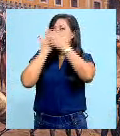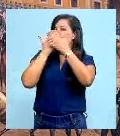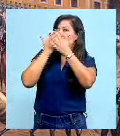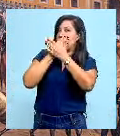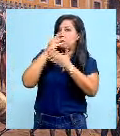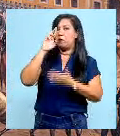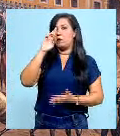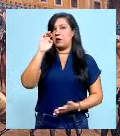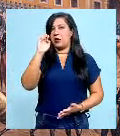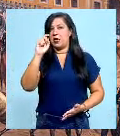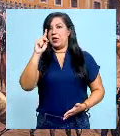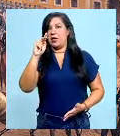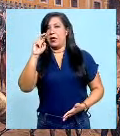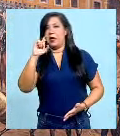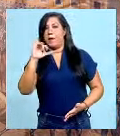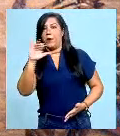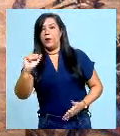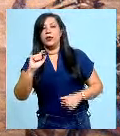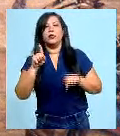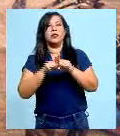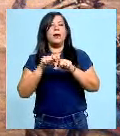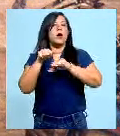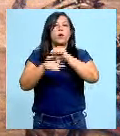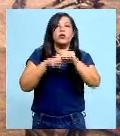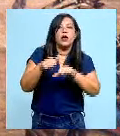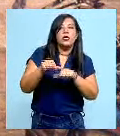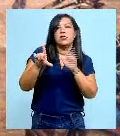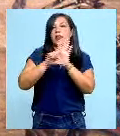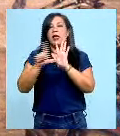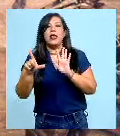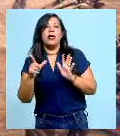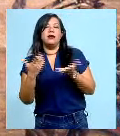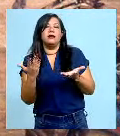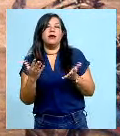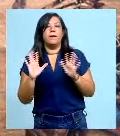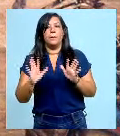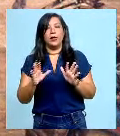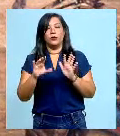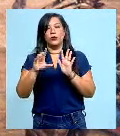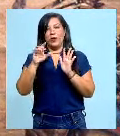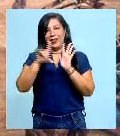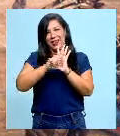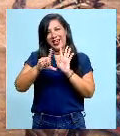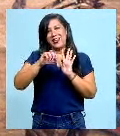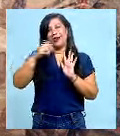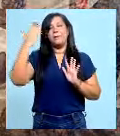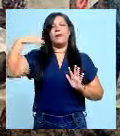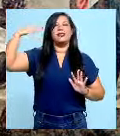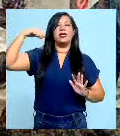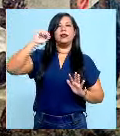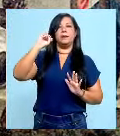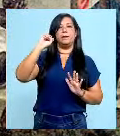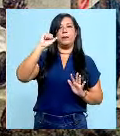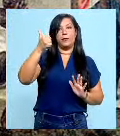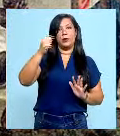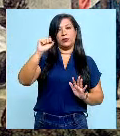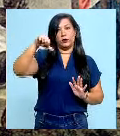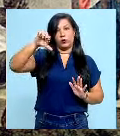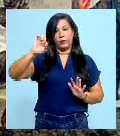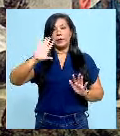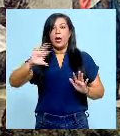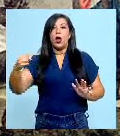e as mudanças jurídicas que vieram com ela, como o Código Penal de 1890. Com a nova